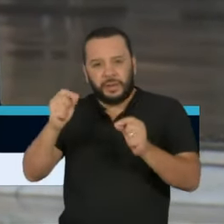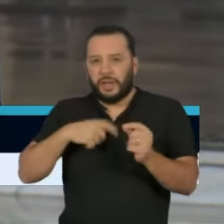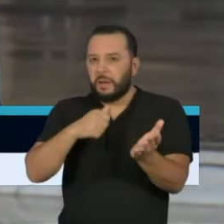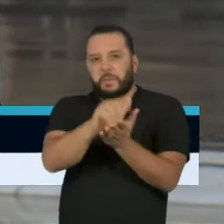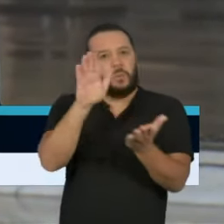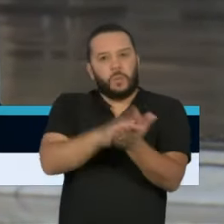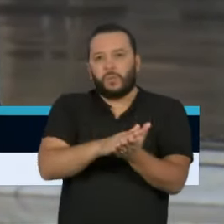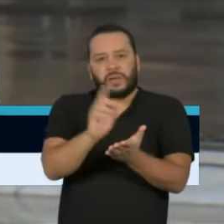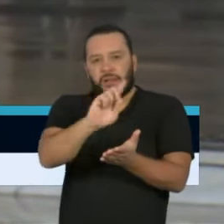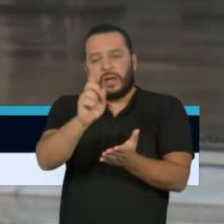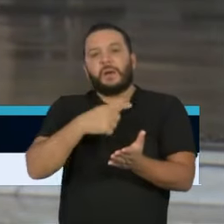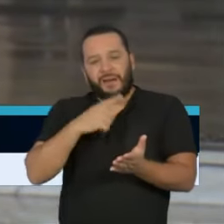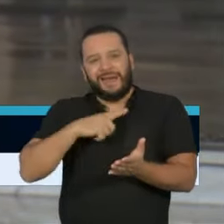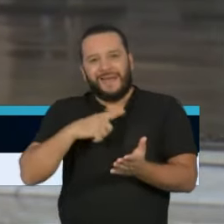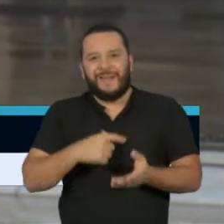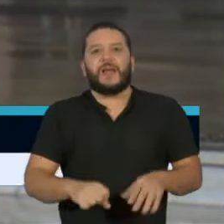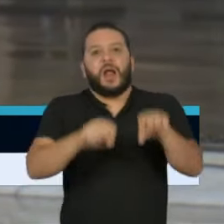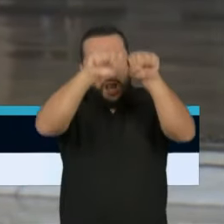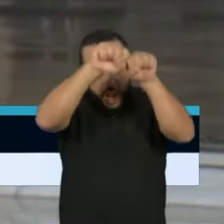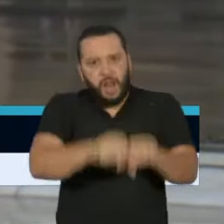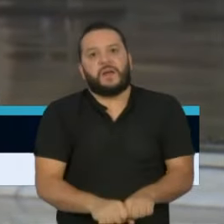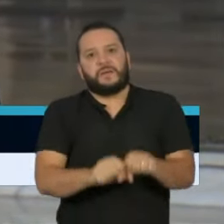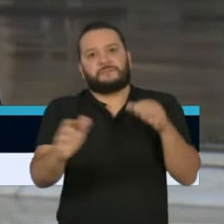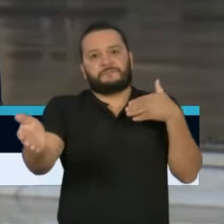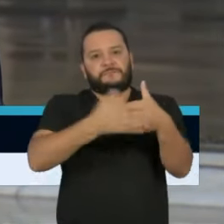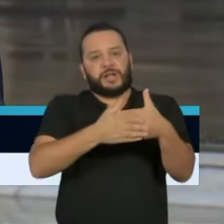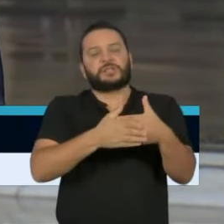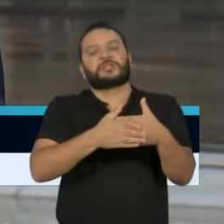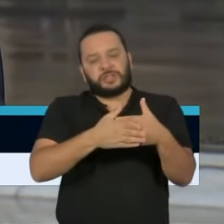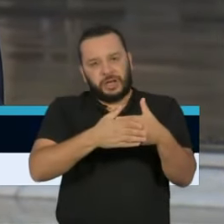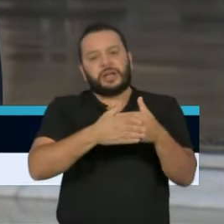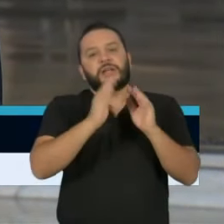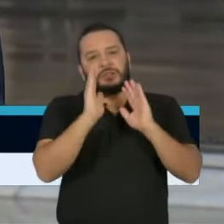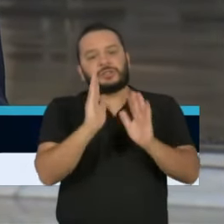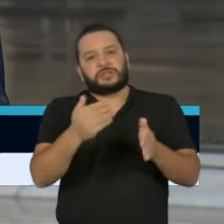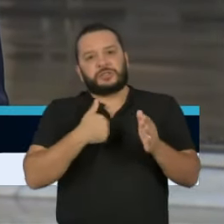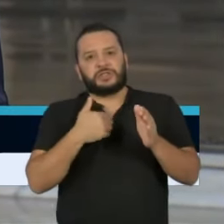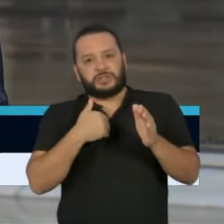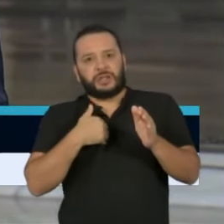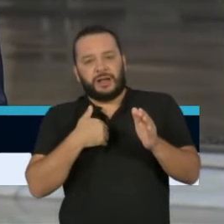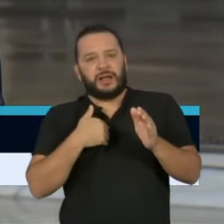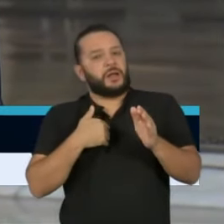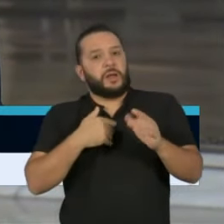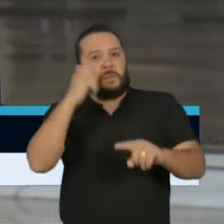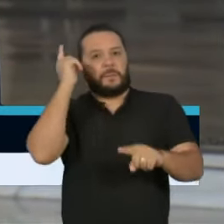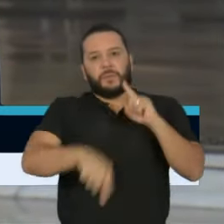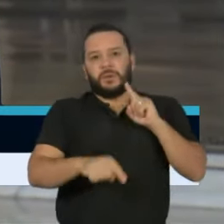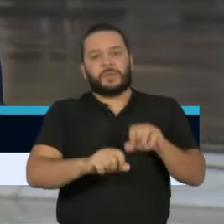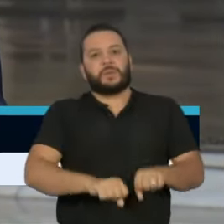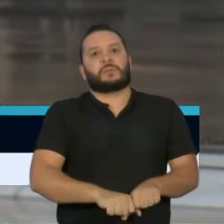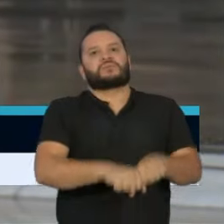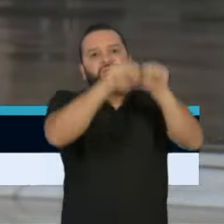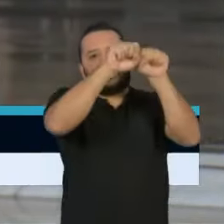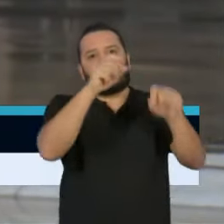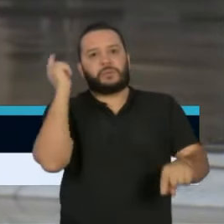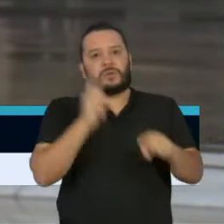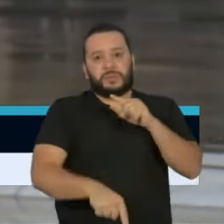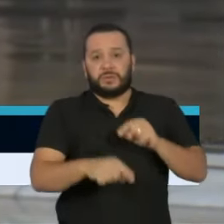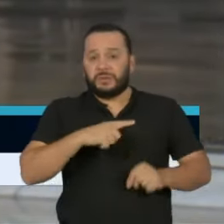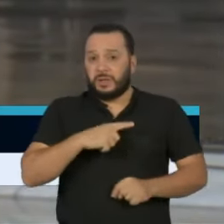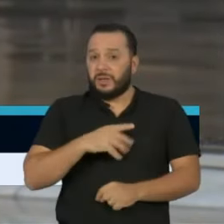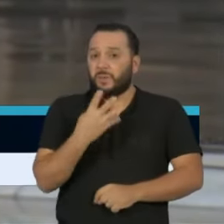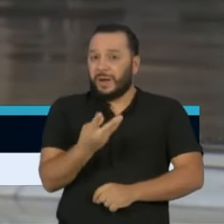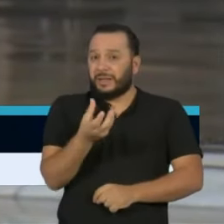interdição. Já foram 46 estabelecimentos interditados. Eu não tenho aqui para você quais